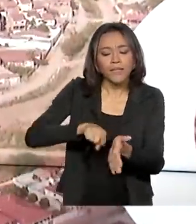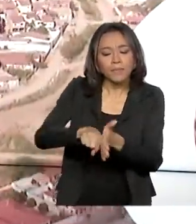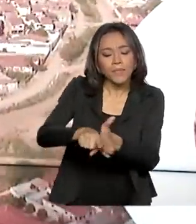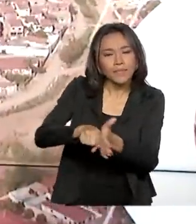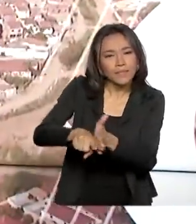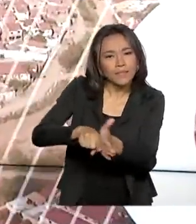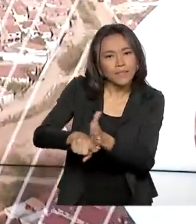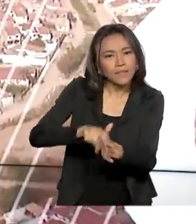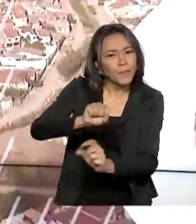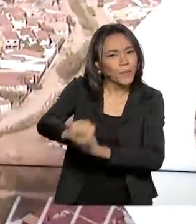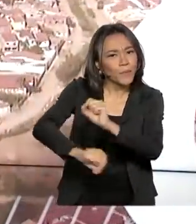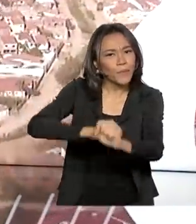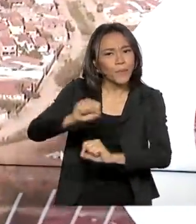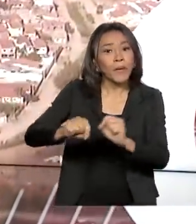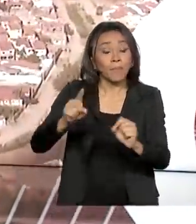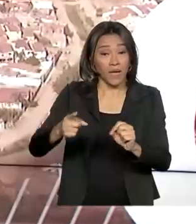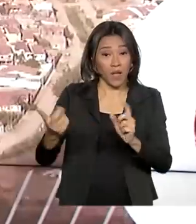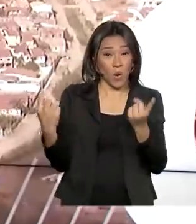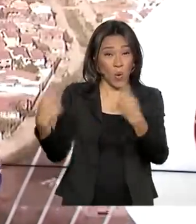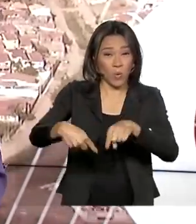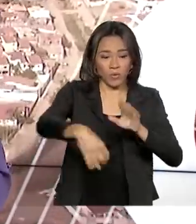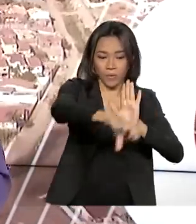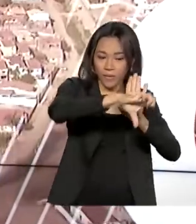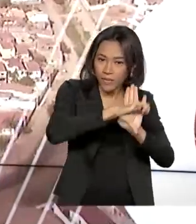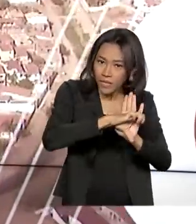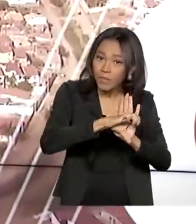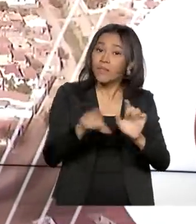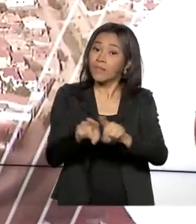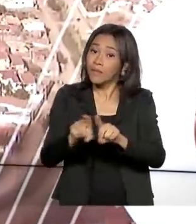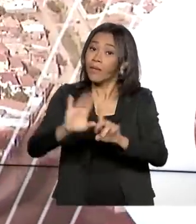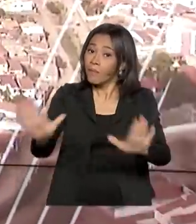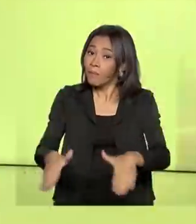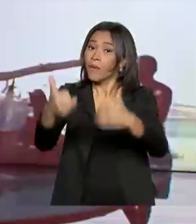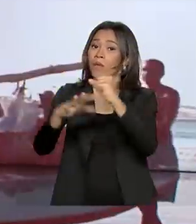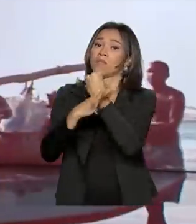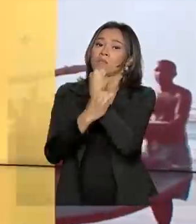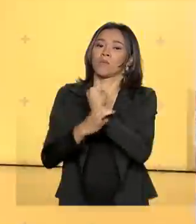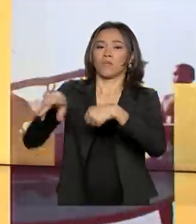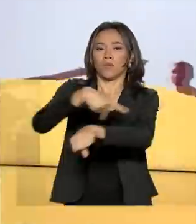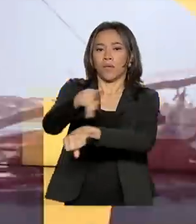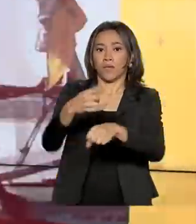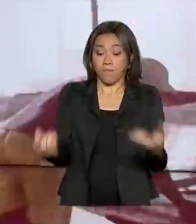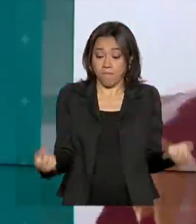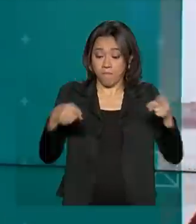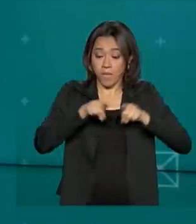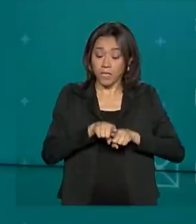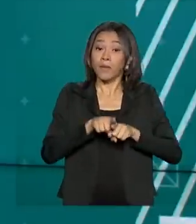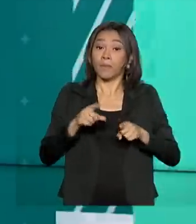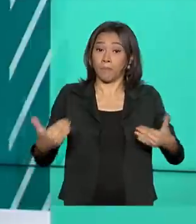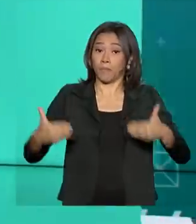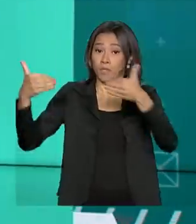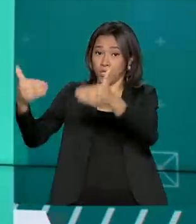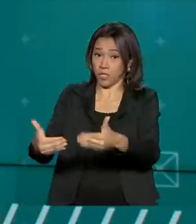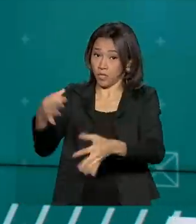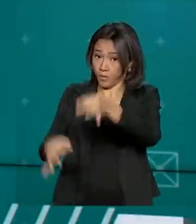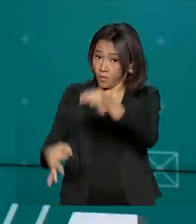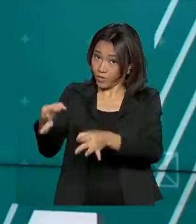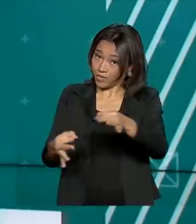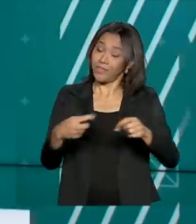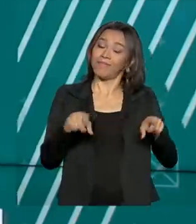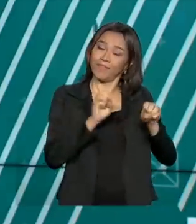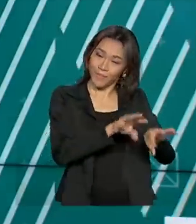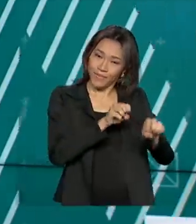para enfrentar a criminalidade e melhorar a segurança no país. A parceria foi fechada pelos Ministérios da Justiça e